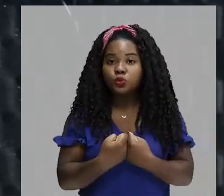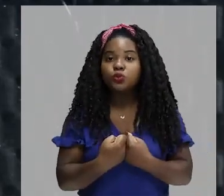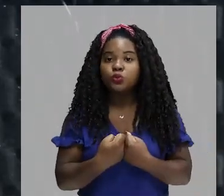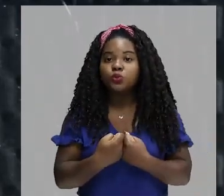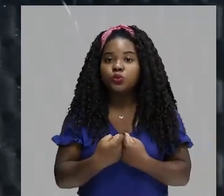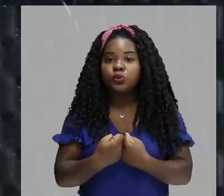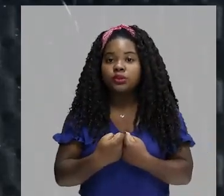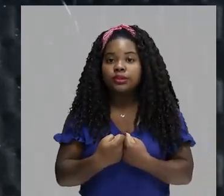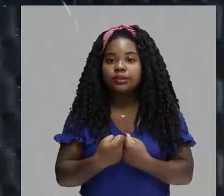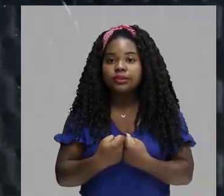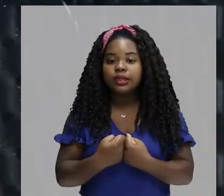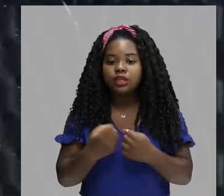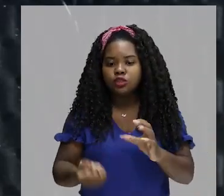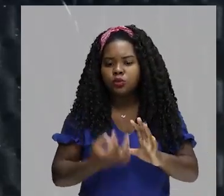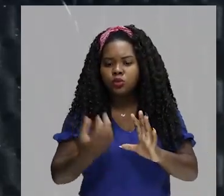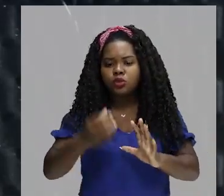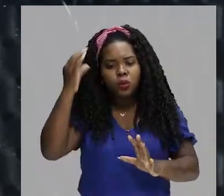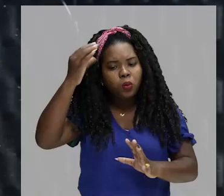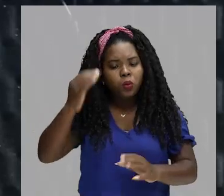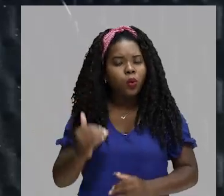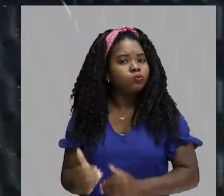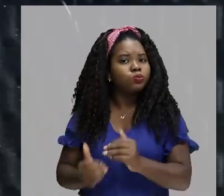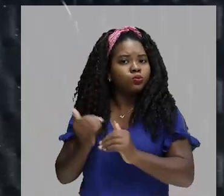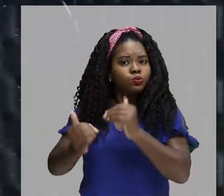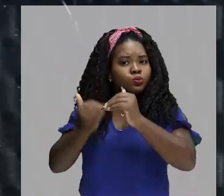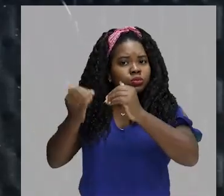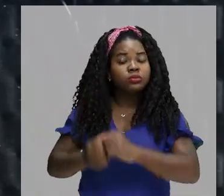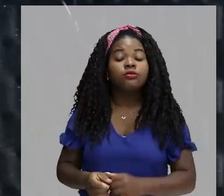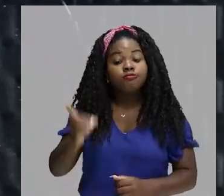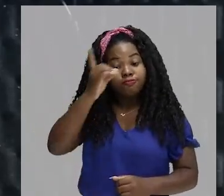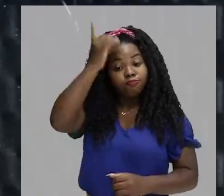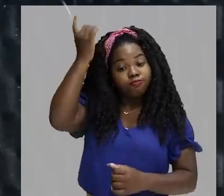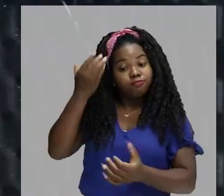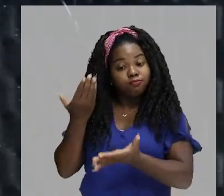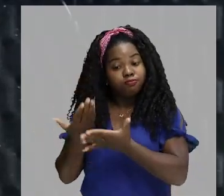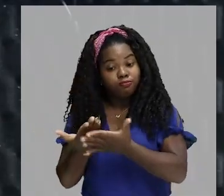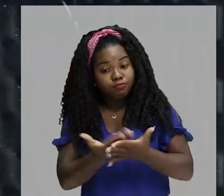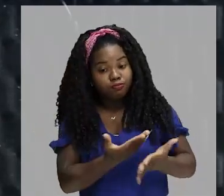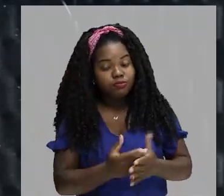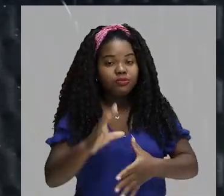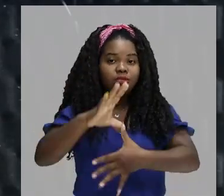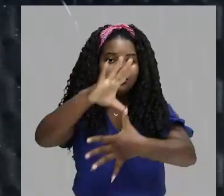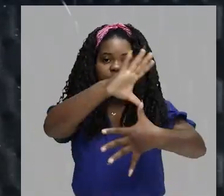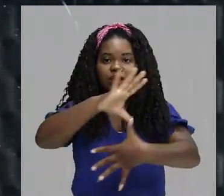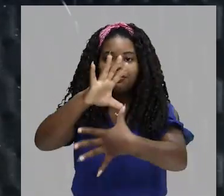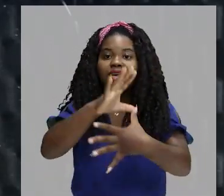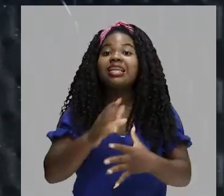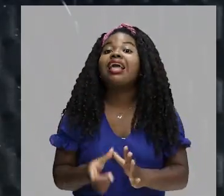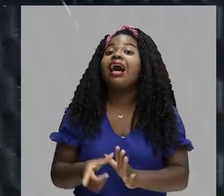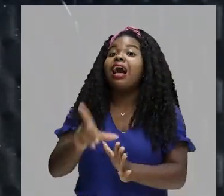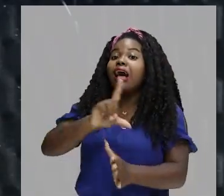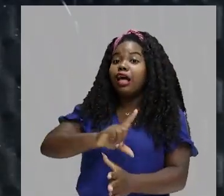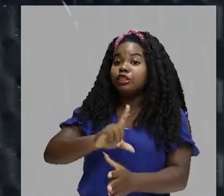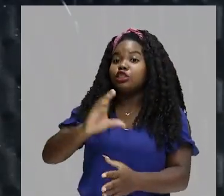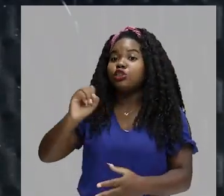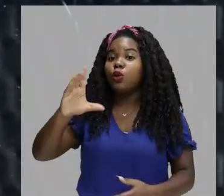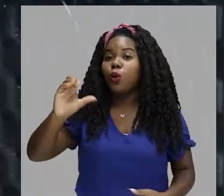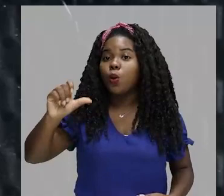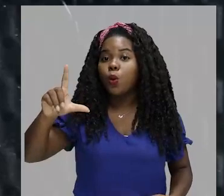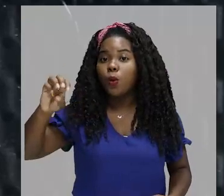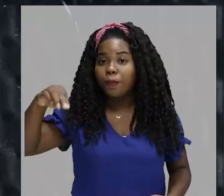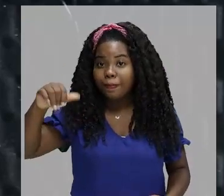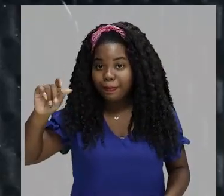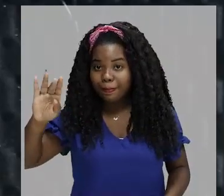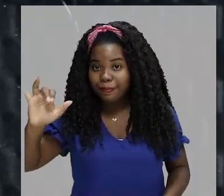é elevado. Então, daí essa ideia de se estudar nessa América pré-colombiana, principalmente os